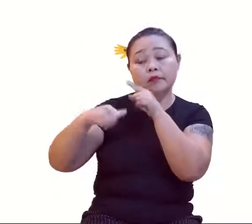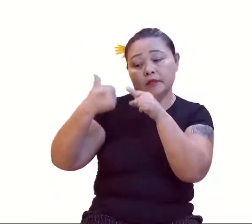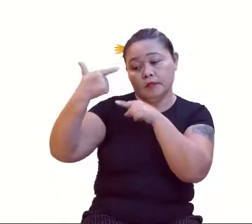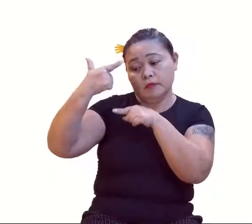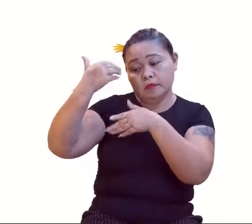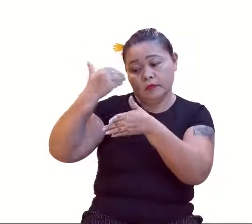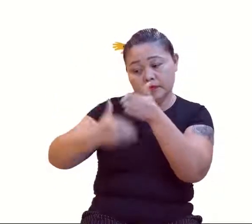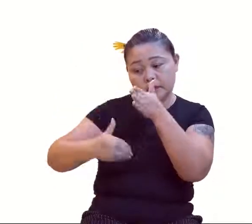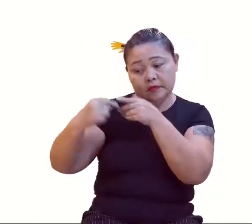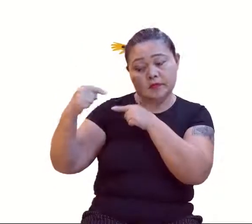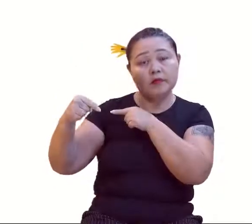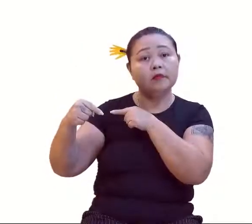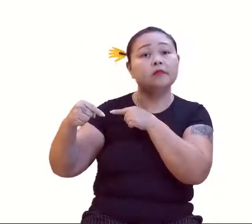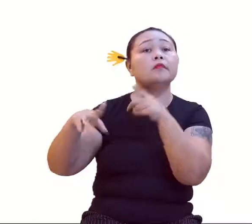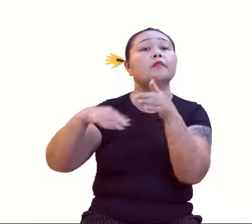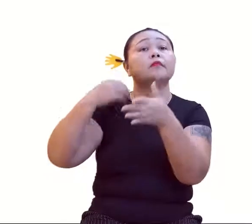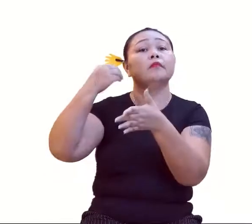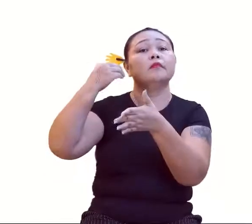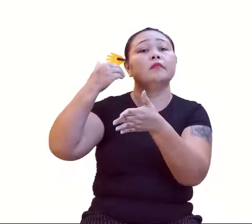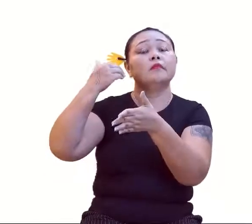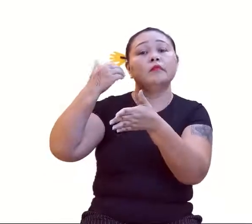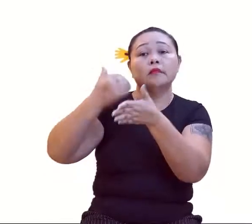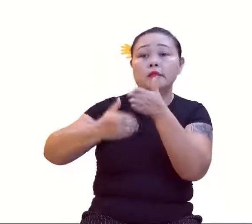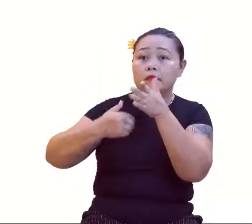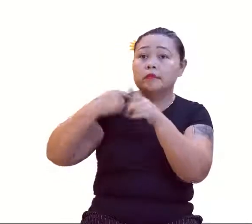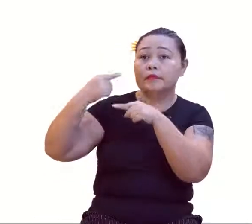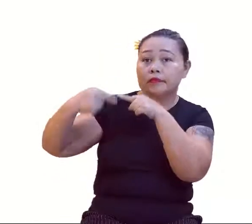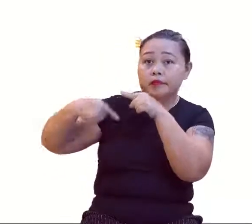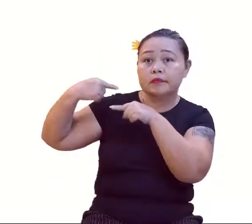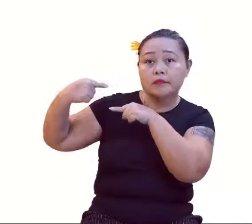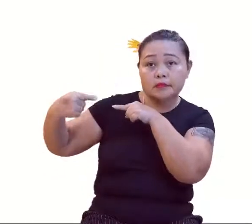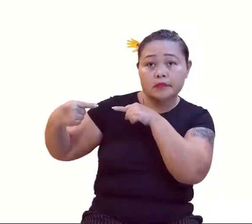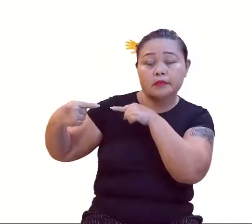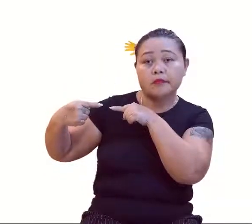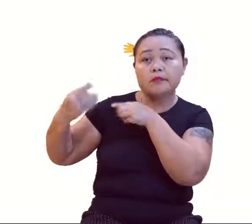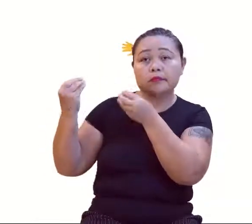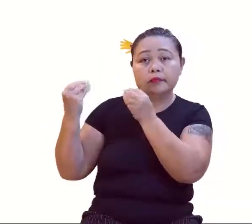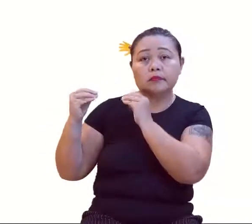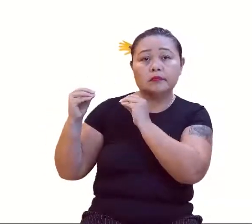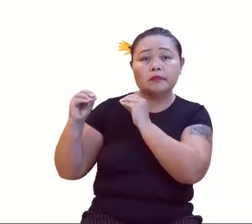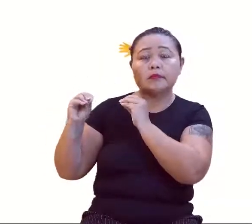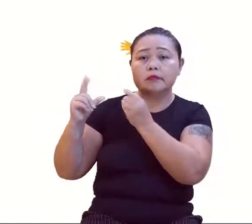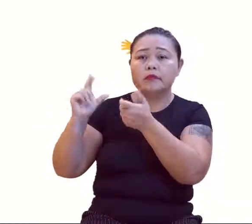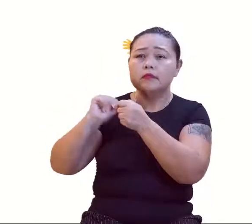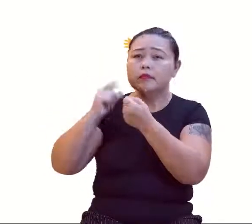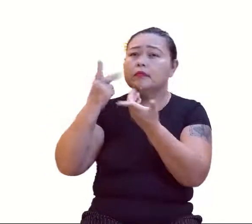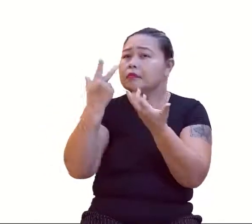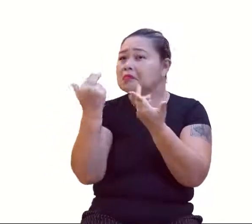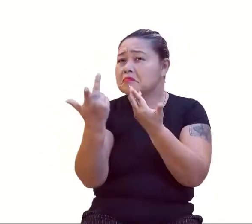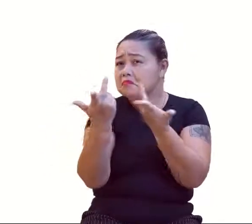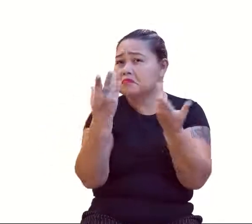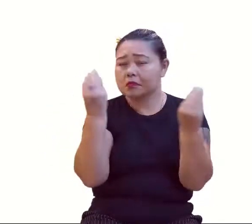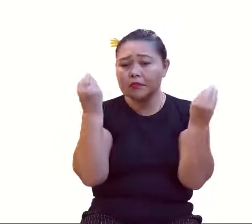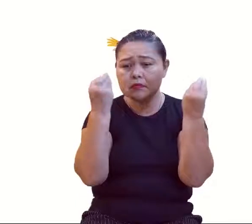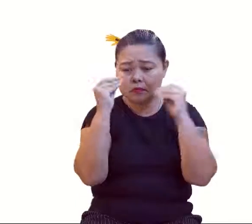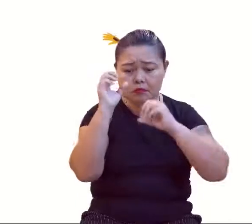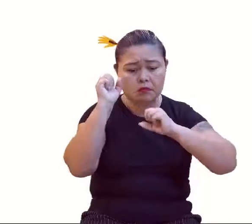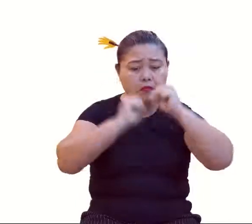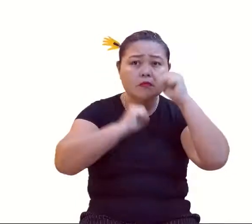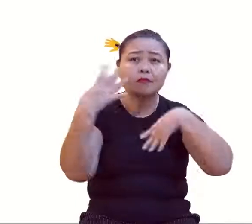ao quadrado menos ele. E assim a gente vai trabalhando. Vocês viram que é máquina de calcular? Ah, porque o tempo todo a gente está